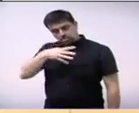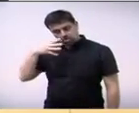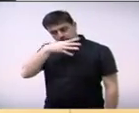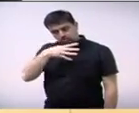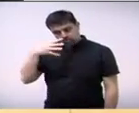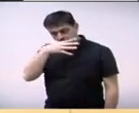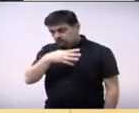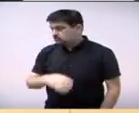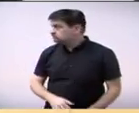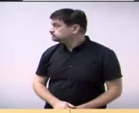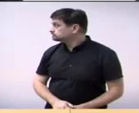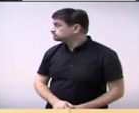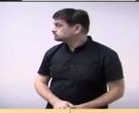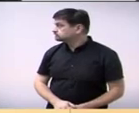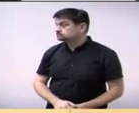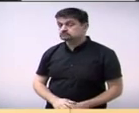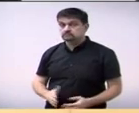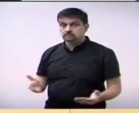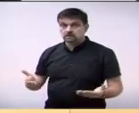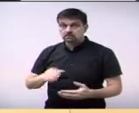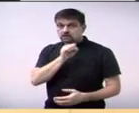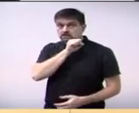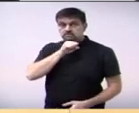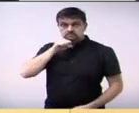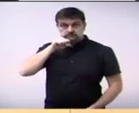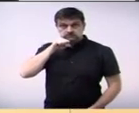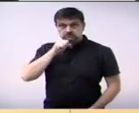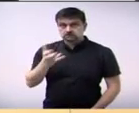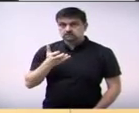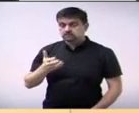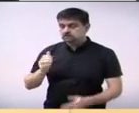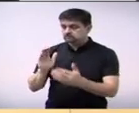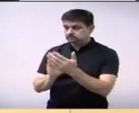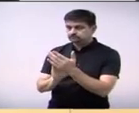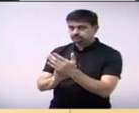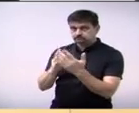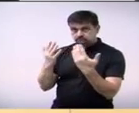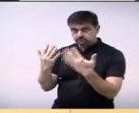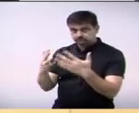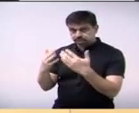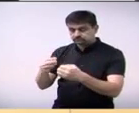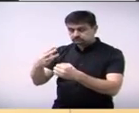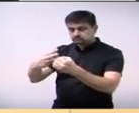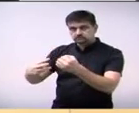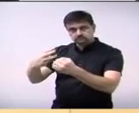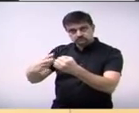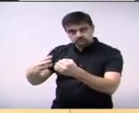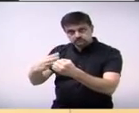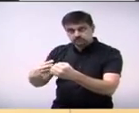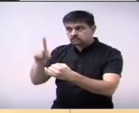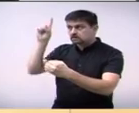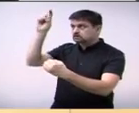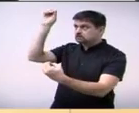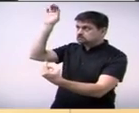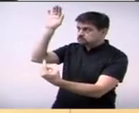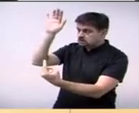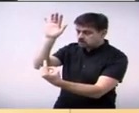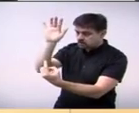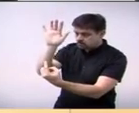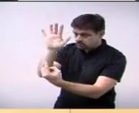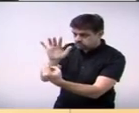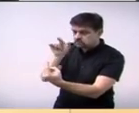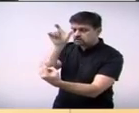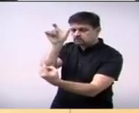dar os parabéns para usar daqui a tribuna dar os parabéns ao vereador Marquinhos sucesso que Deus te abençoe que você seja feliz